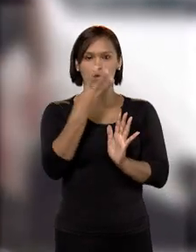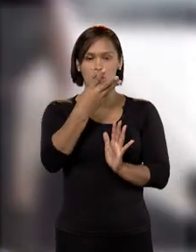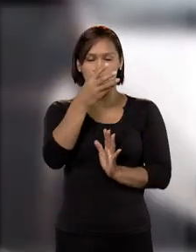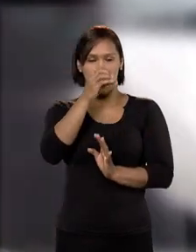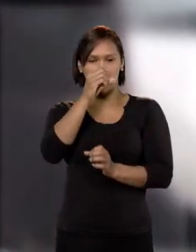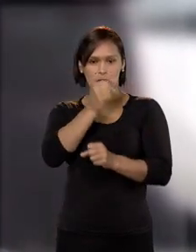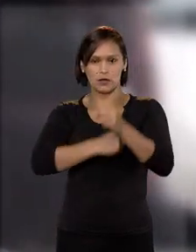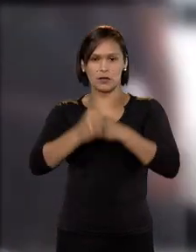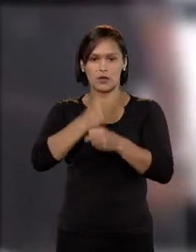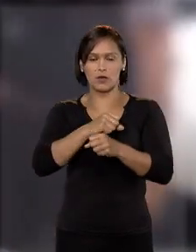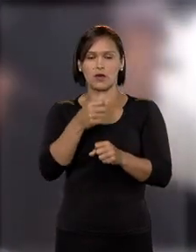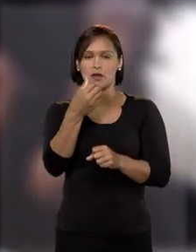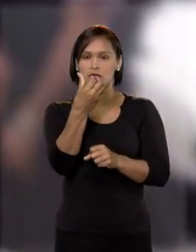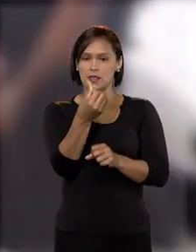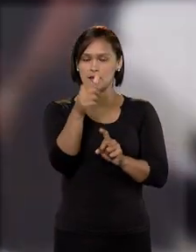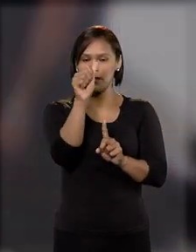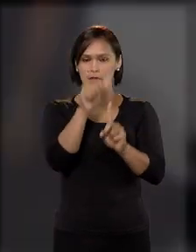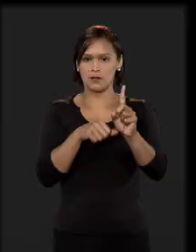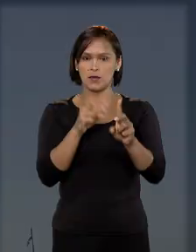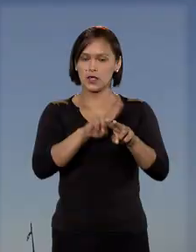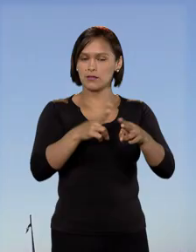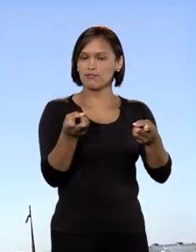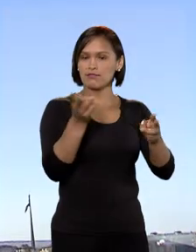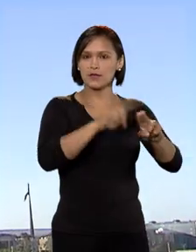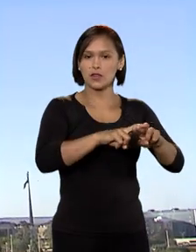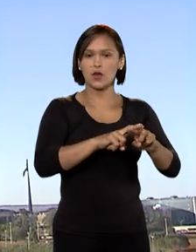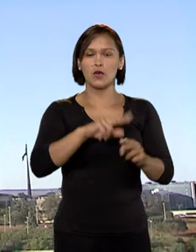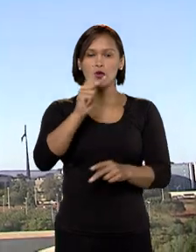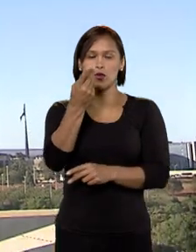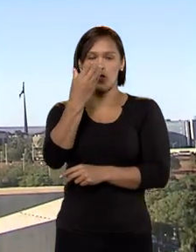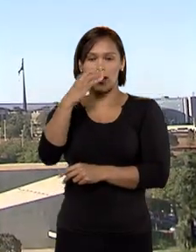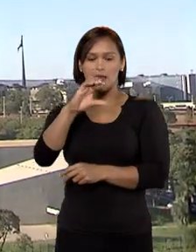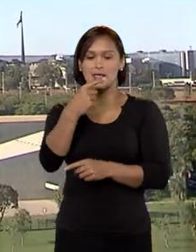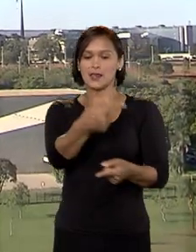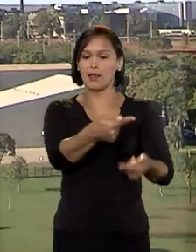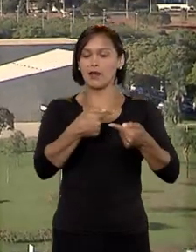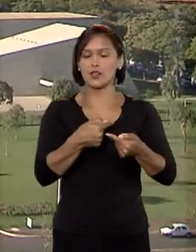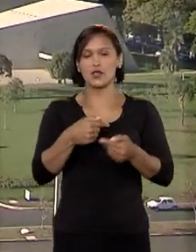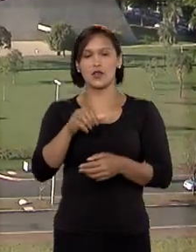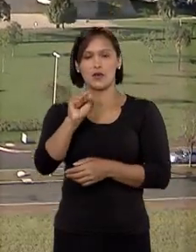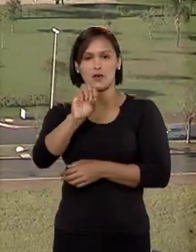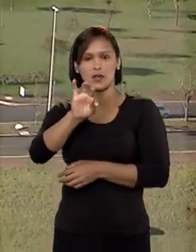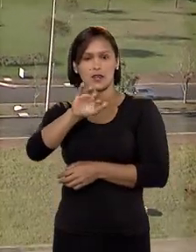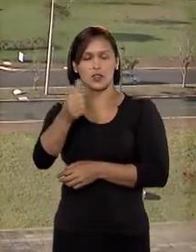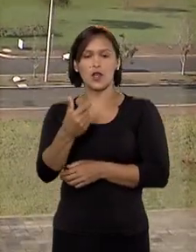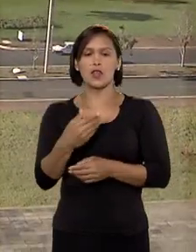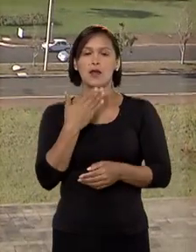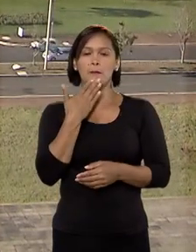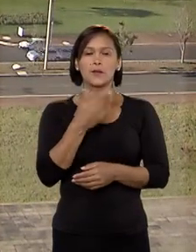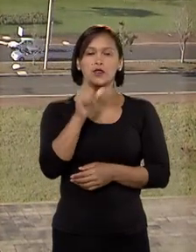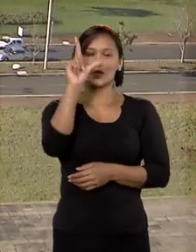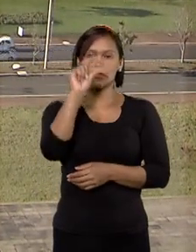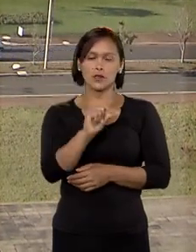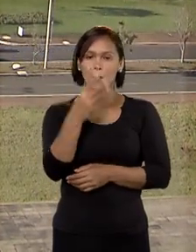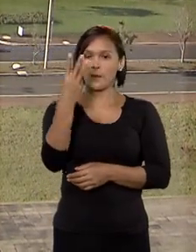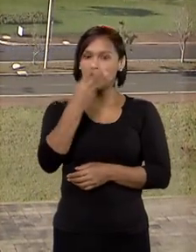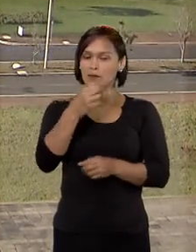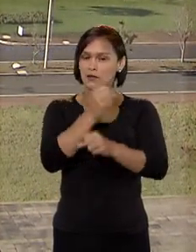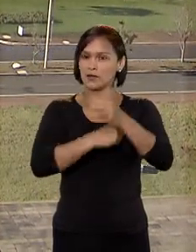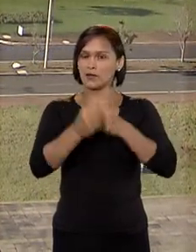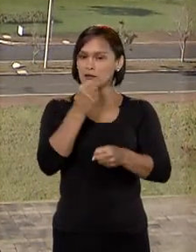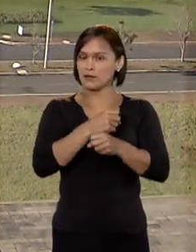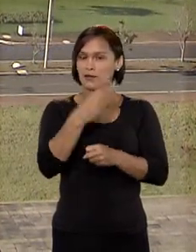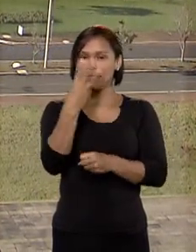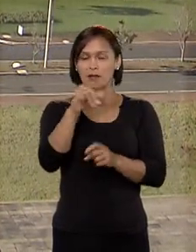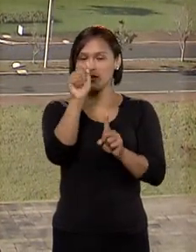quatro anos e seis meses de reclusão. No abescorpos submetido ao STJ, a defesa pediu a redução da pena para